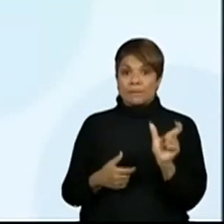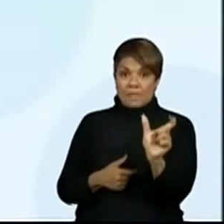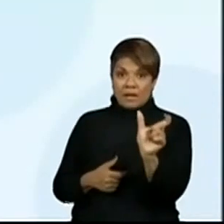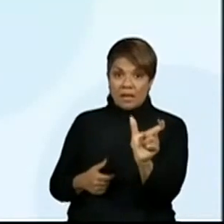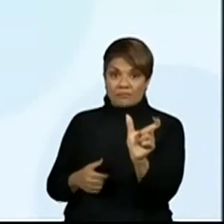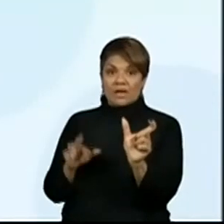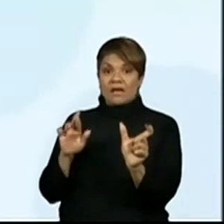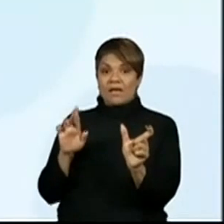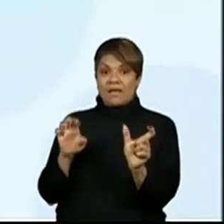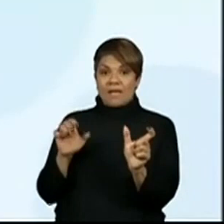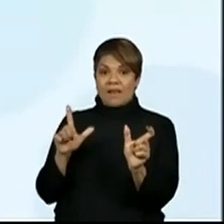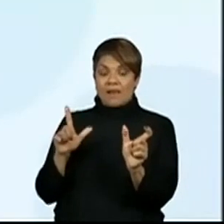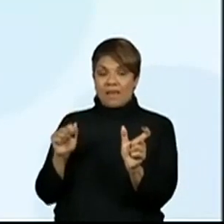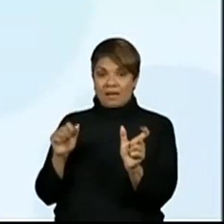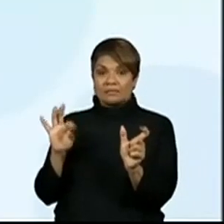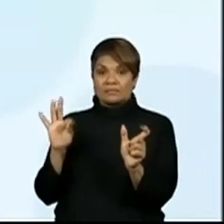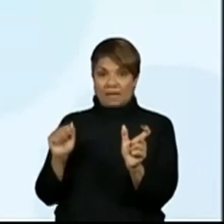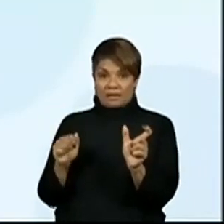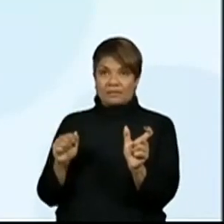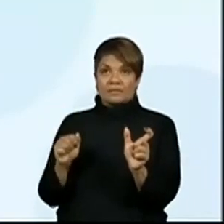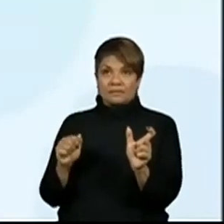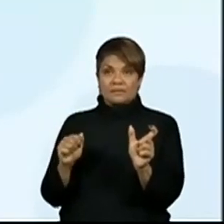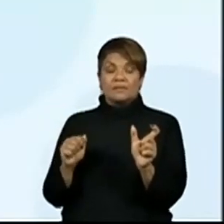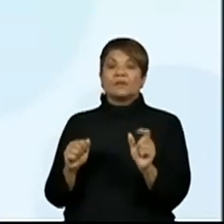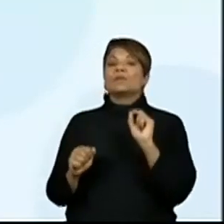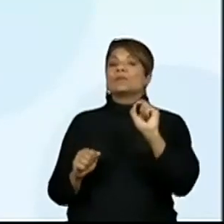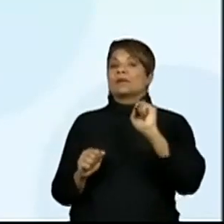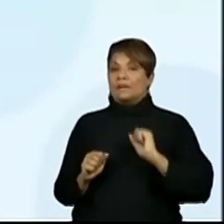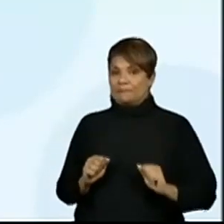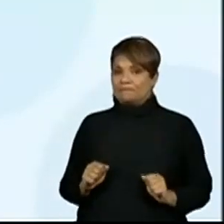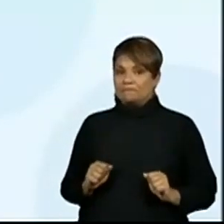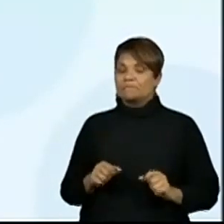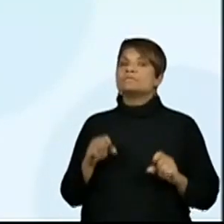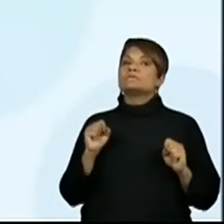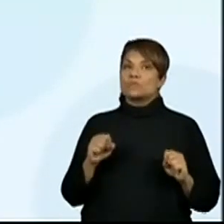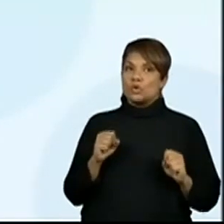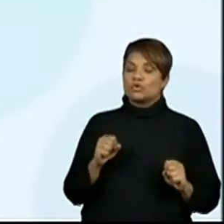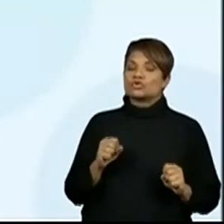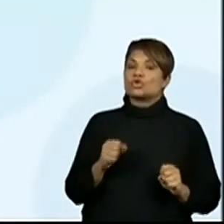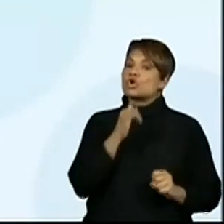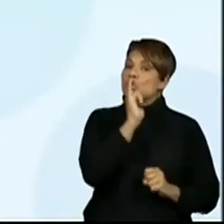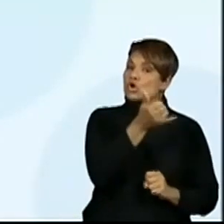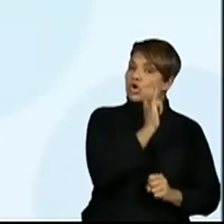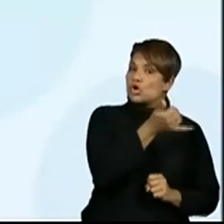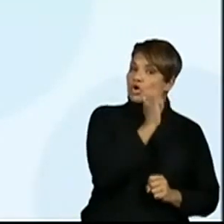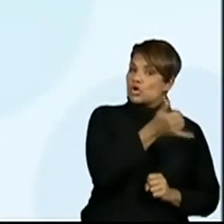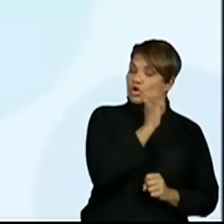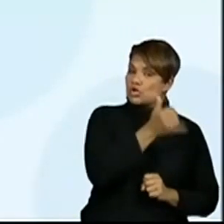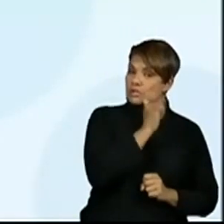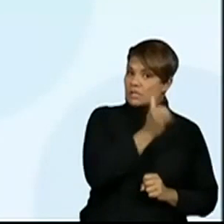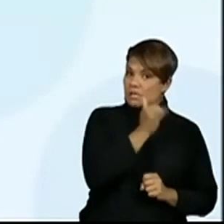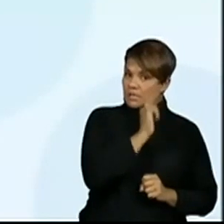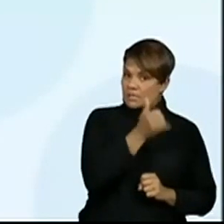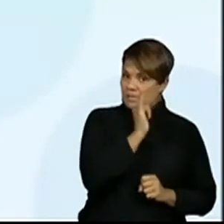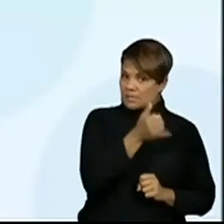relata, pessoal, aqui tem um detalhe. Tanto eu poderia usar a palavra conta, porque a palavra relata está contando.